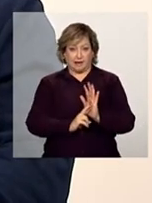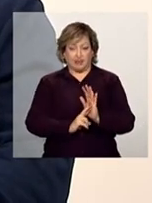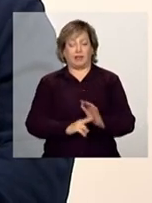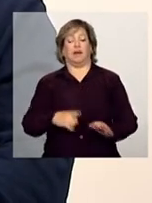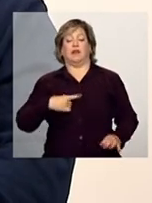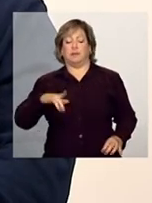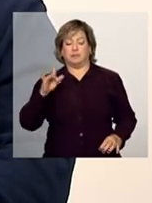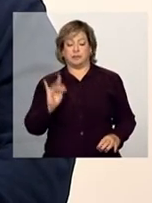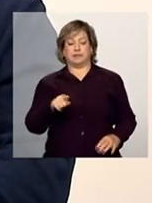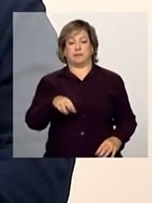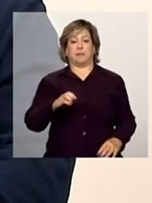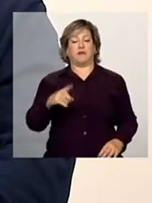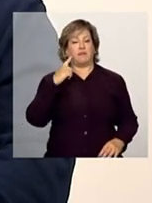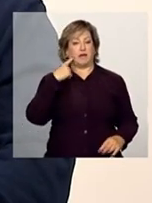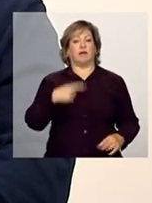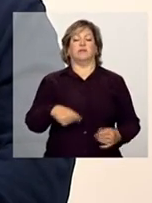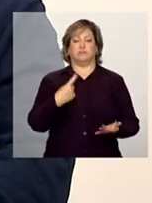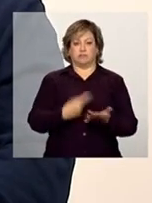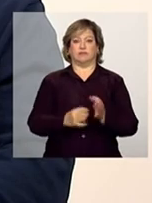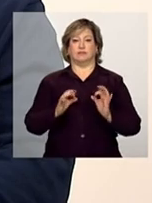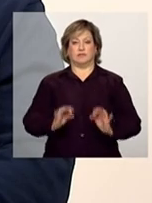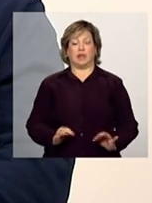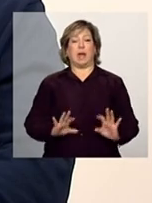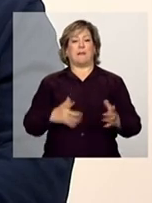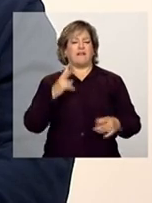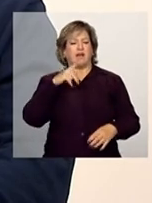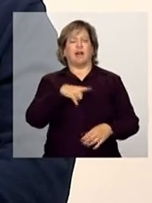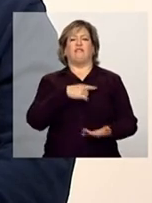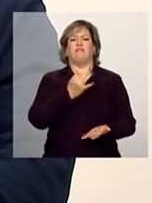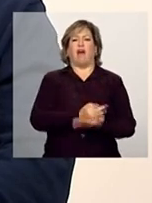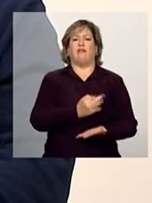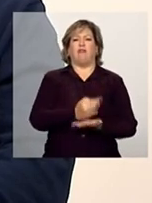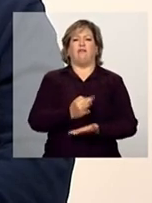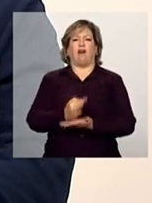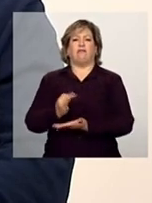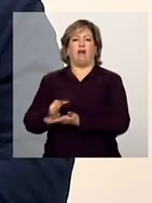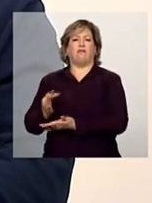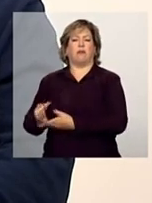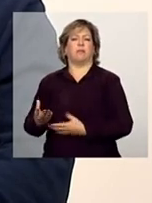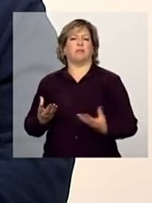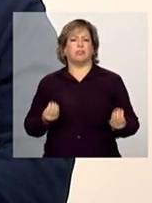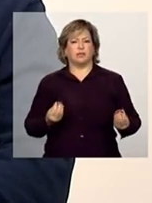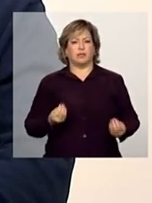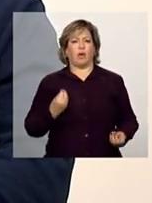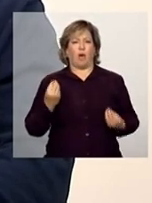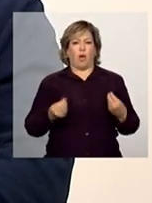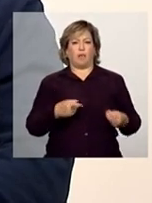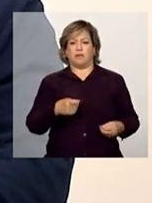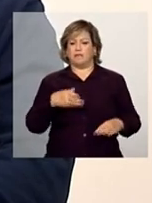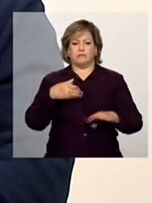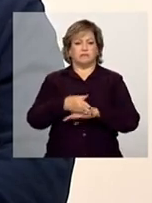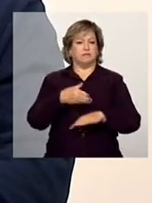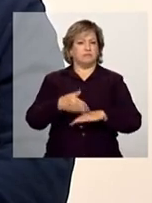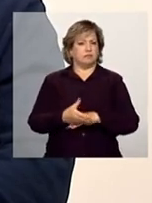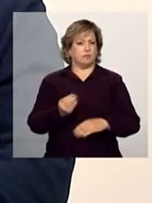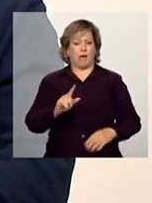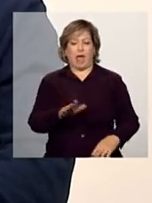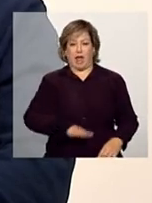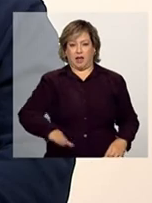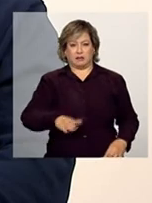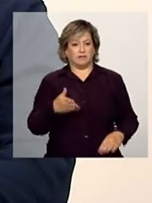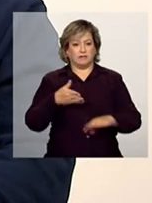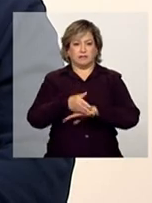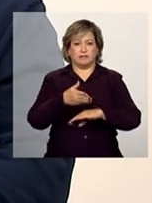quando é observado que esse estudante tem muitas faltas, não atinge a frequência mínima, que o Daniel já se referiu, 85